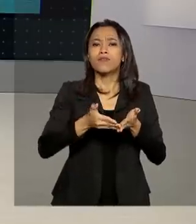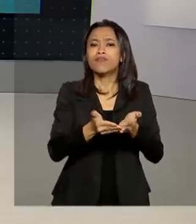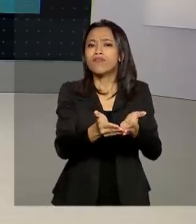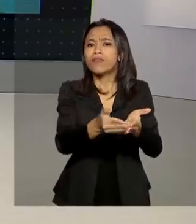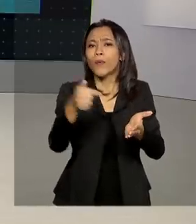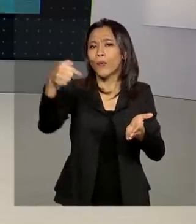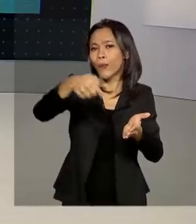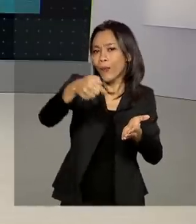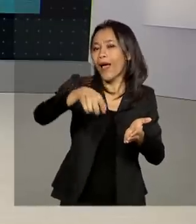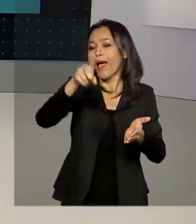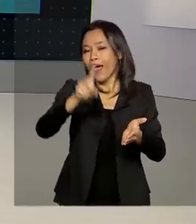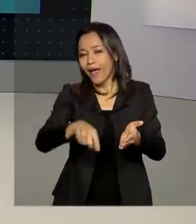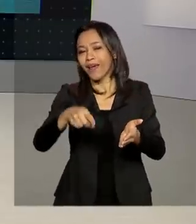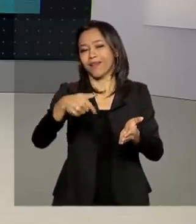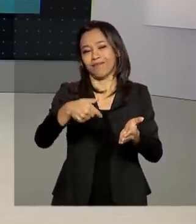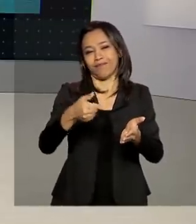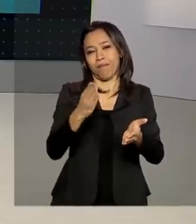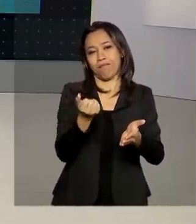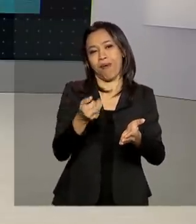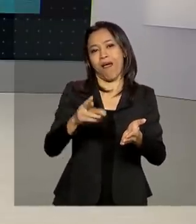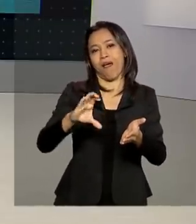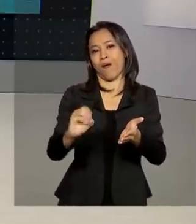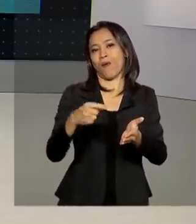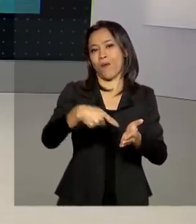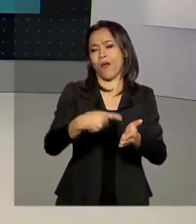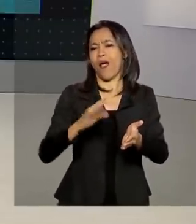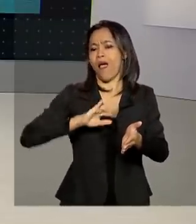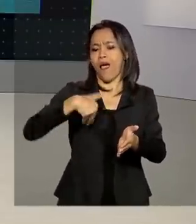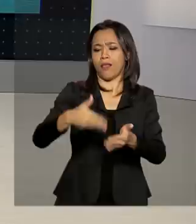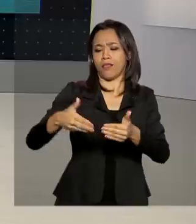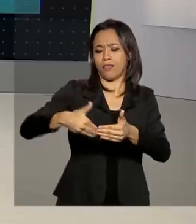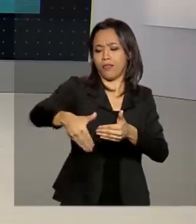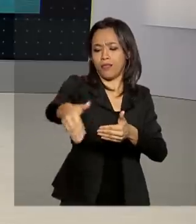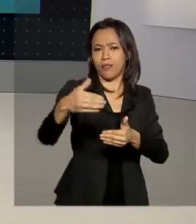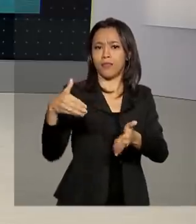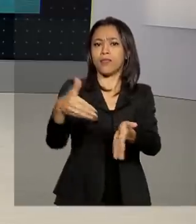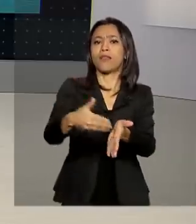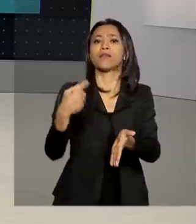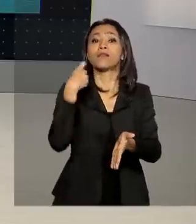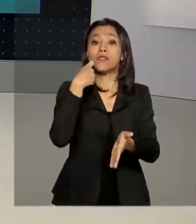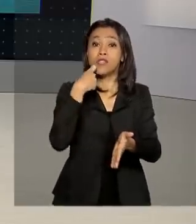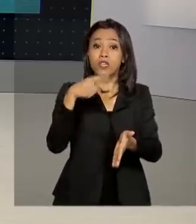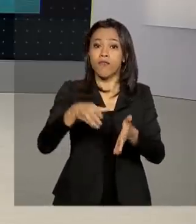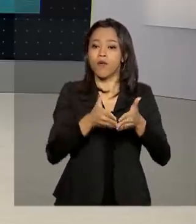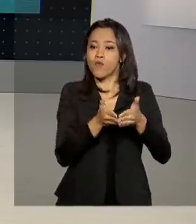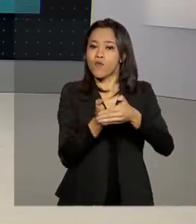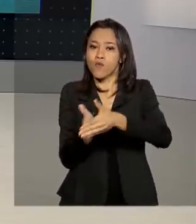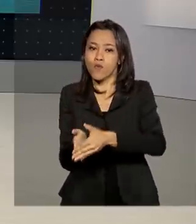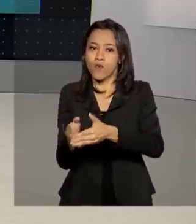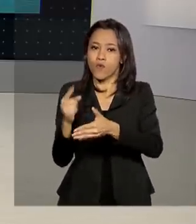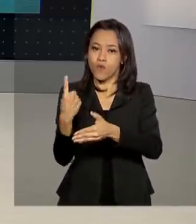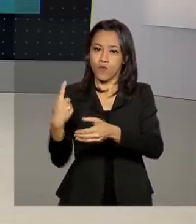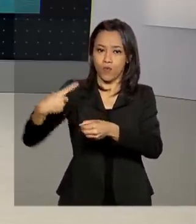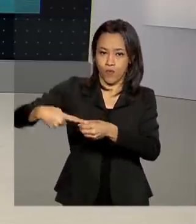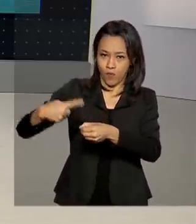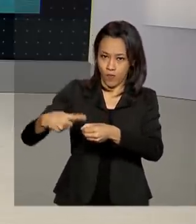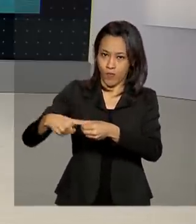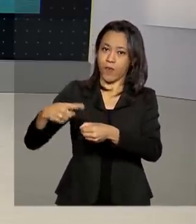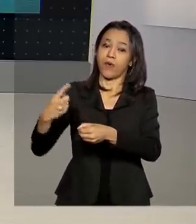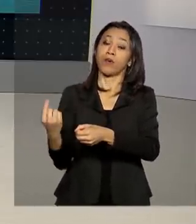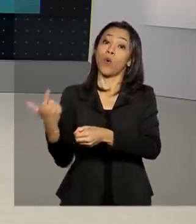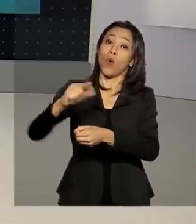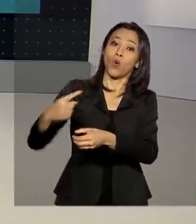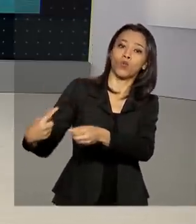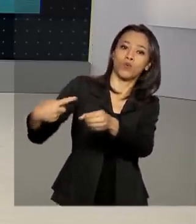as chamadas agências barco. Até sexta-feira, essas embarcações vão passar pelos municípios de Careiro da Várzea e